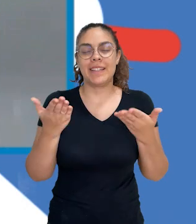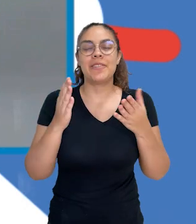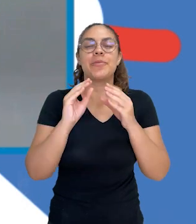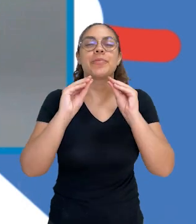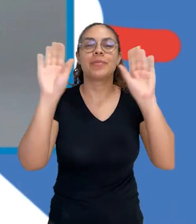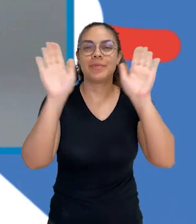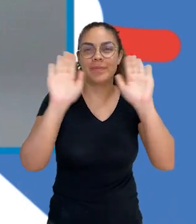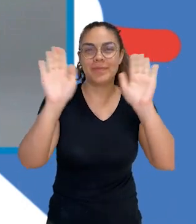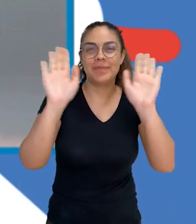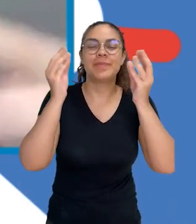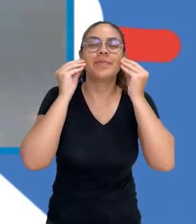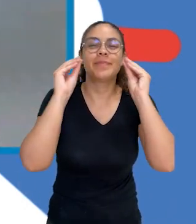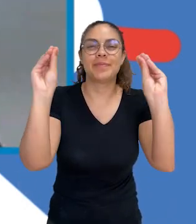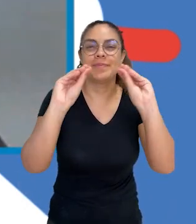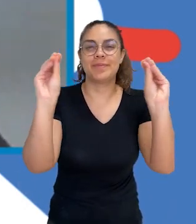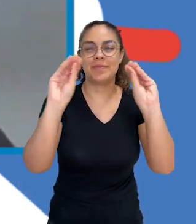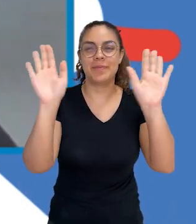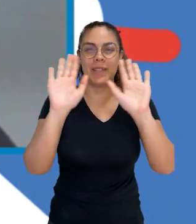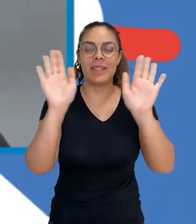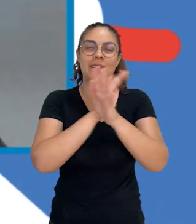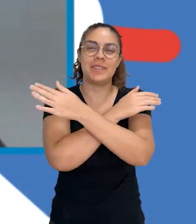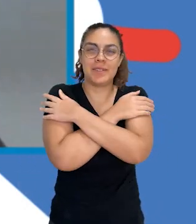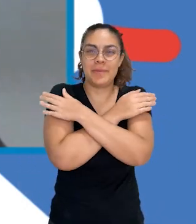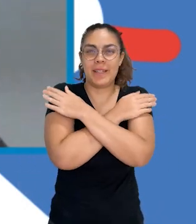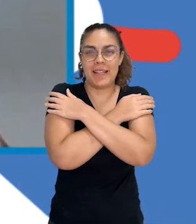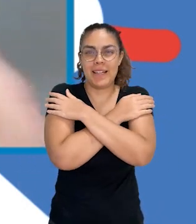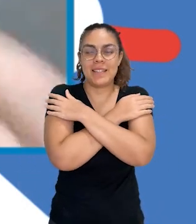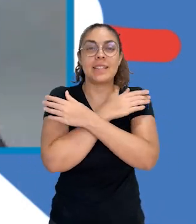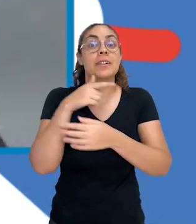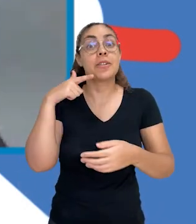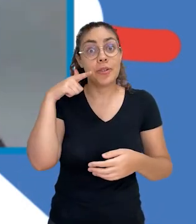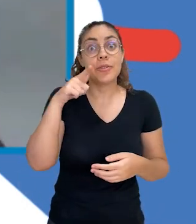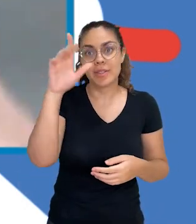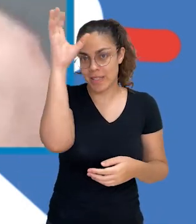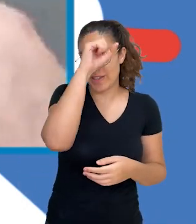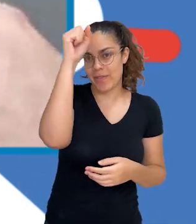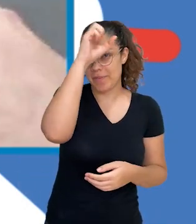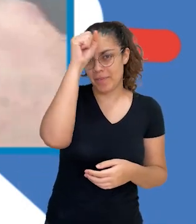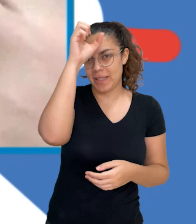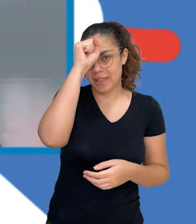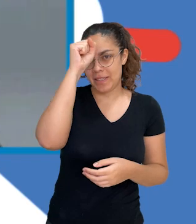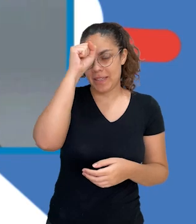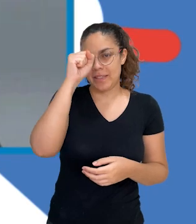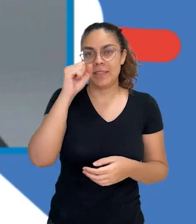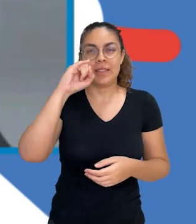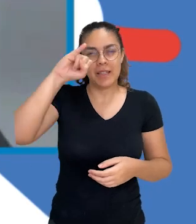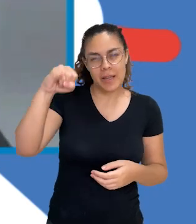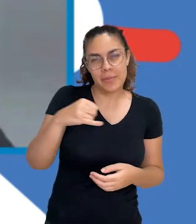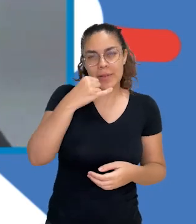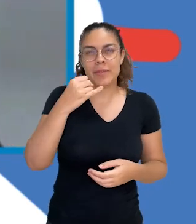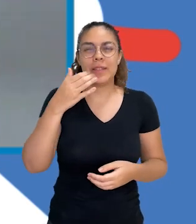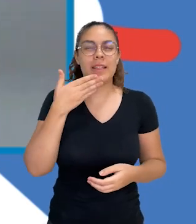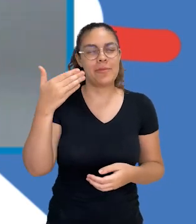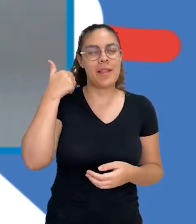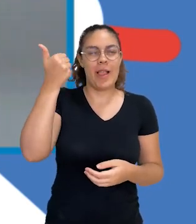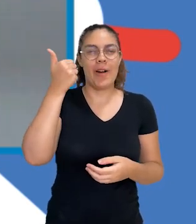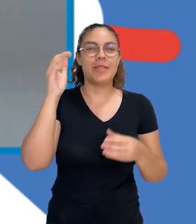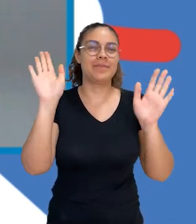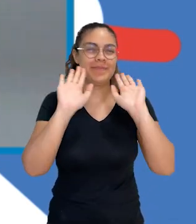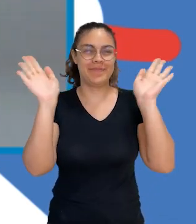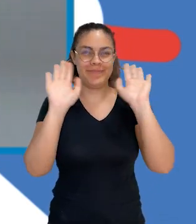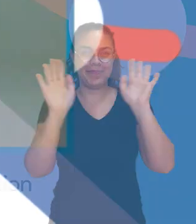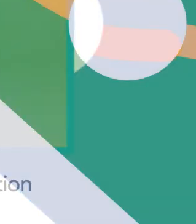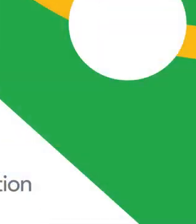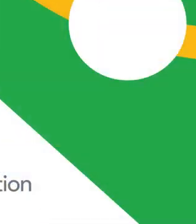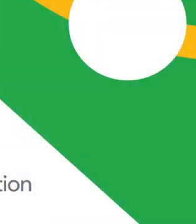eu fico por aqui e dou um grande abraço para todos vocês, para que vocês consigam pegar esse material e aproveitar da melhor forma possível. Um